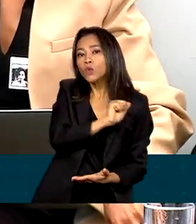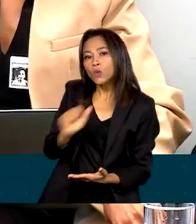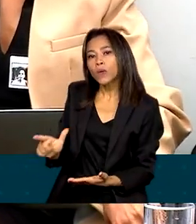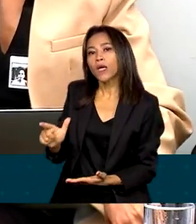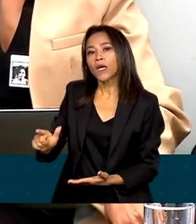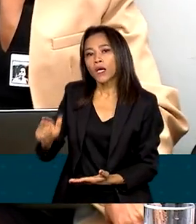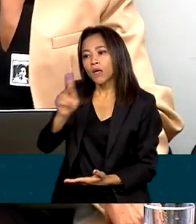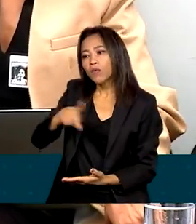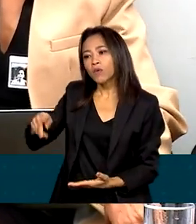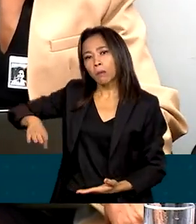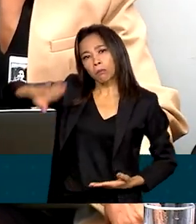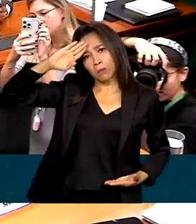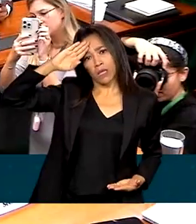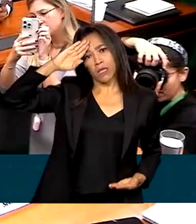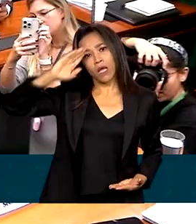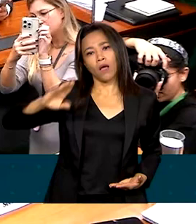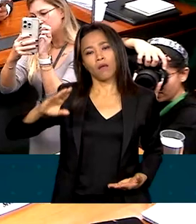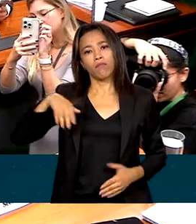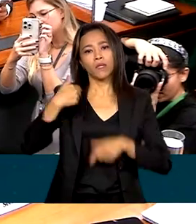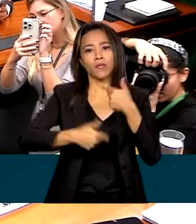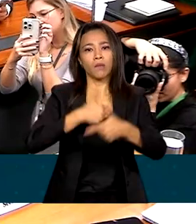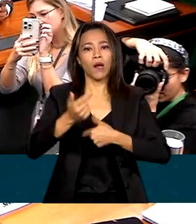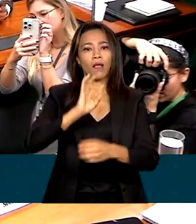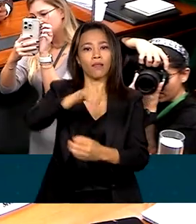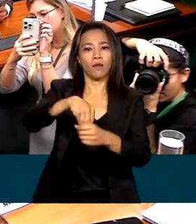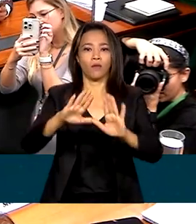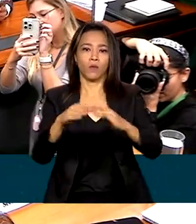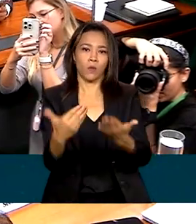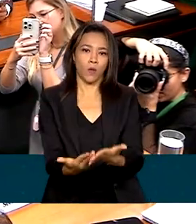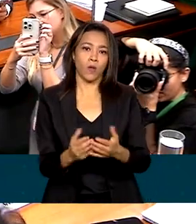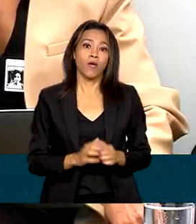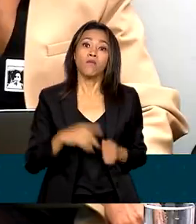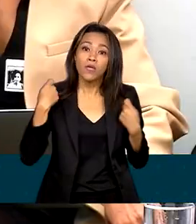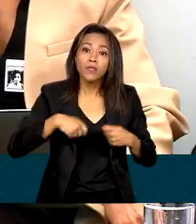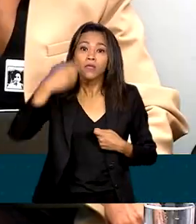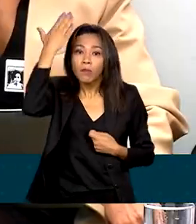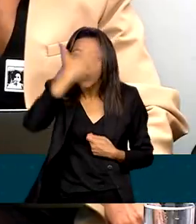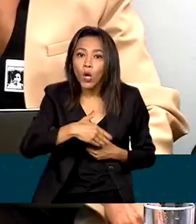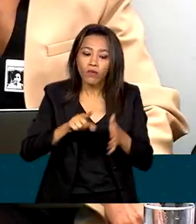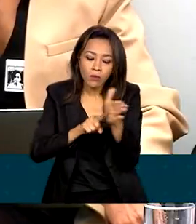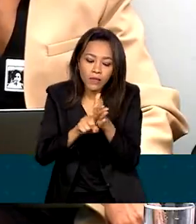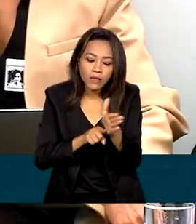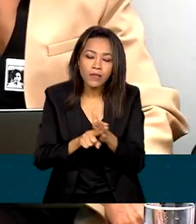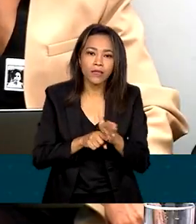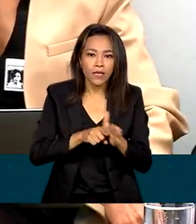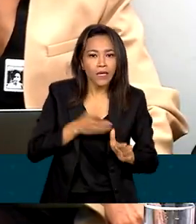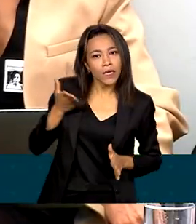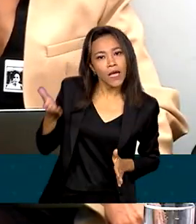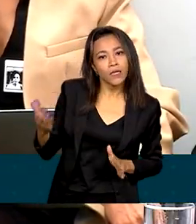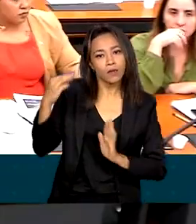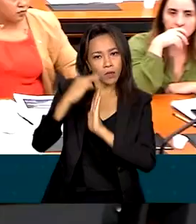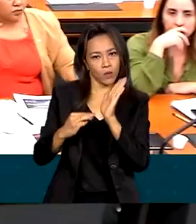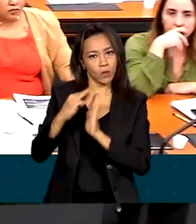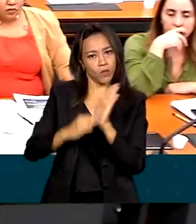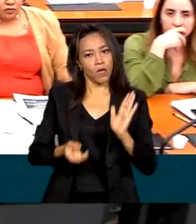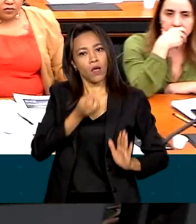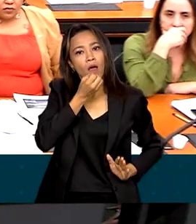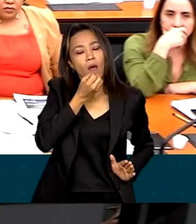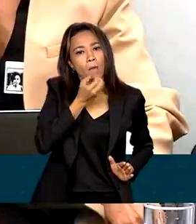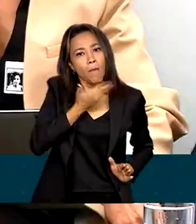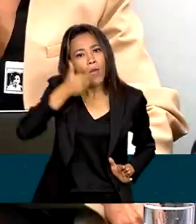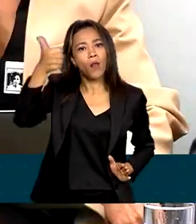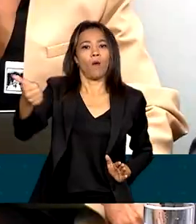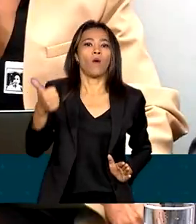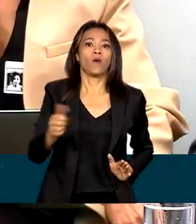trabalhar em uma escola. É preciso ter evidências que comprovem que essa metodologia, deputado, é a melhor. Das 100